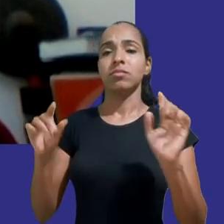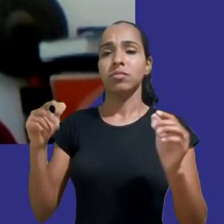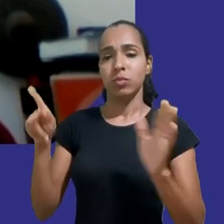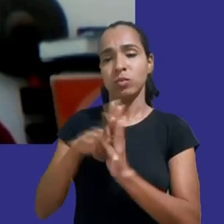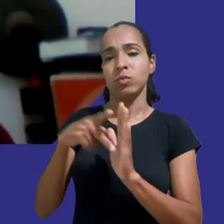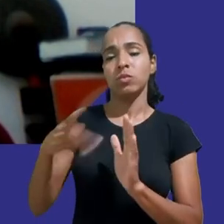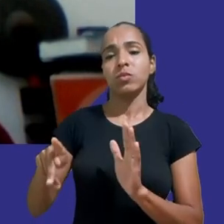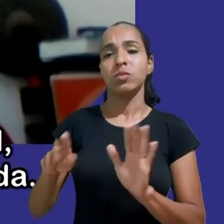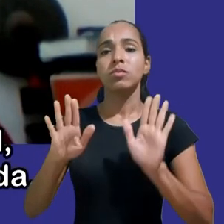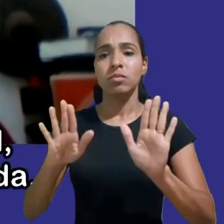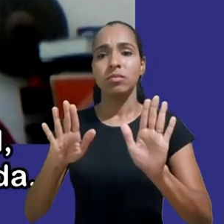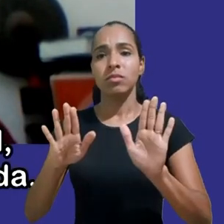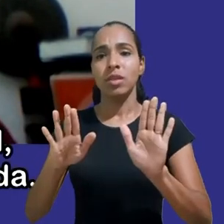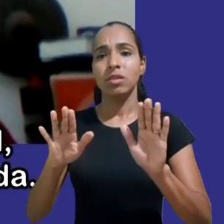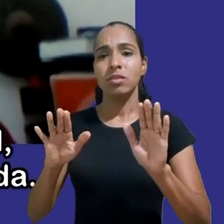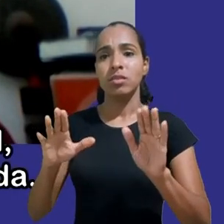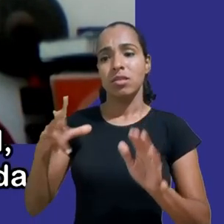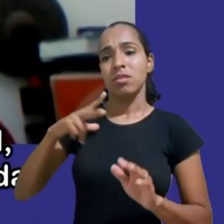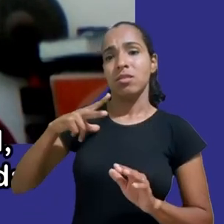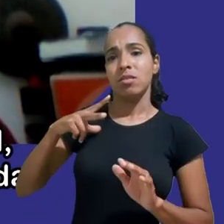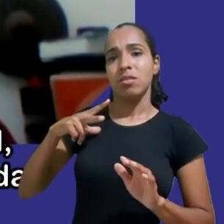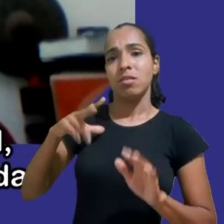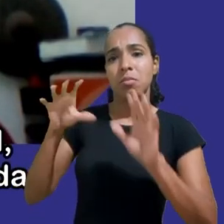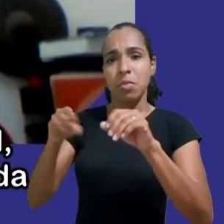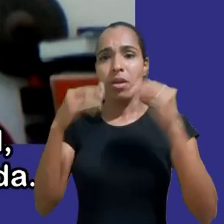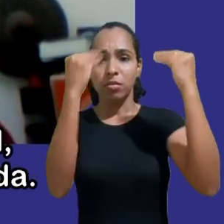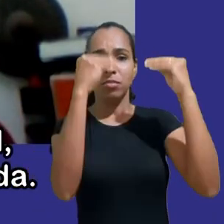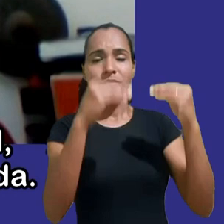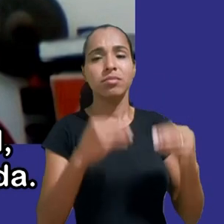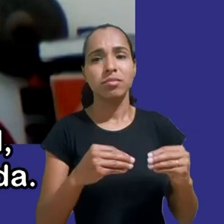perfilamento e publicidade direcionada